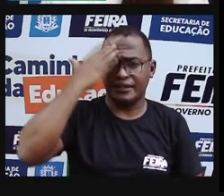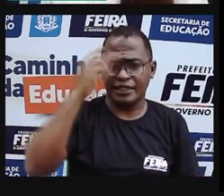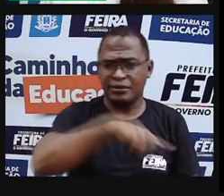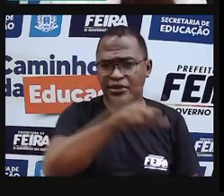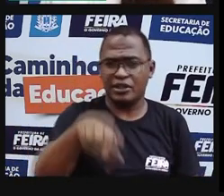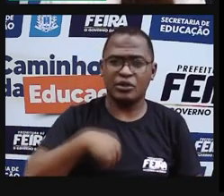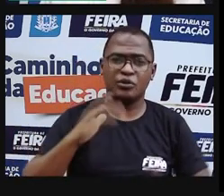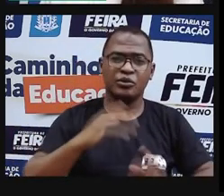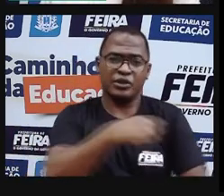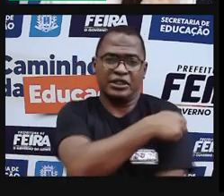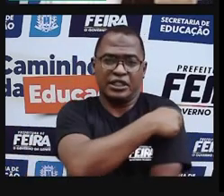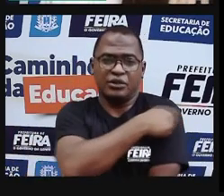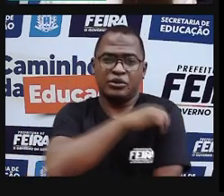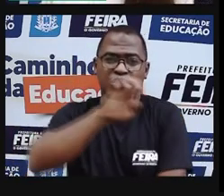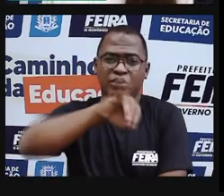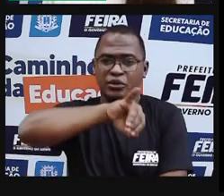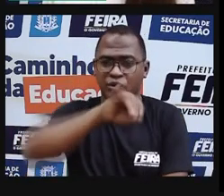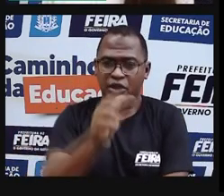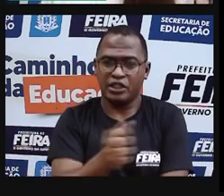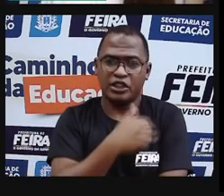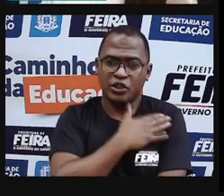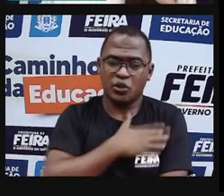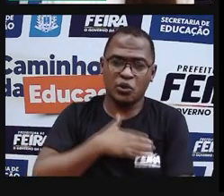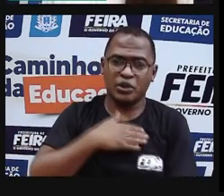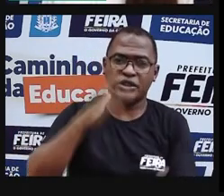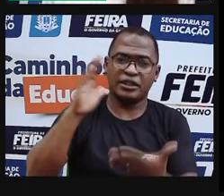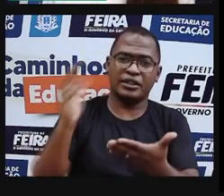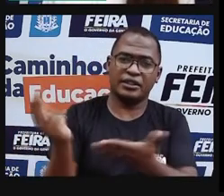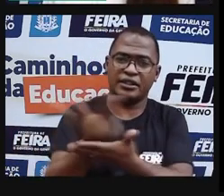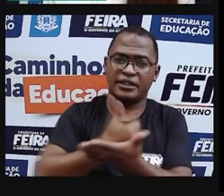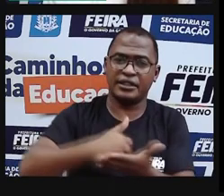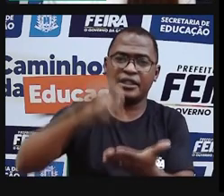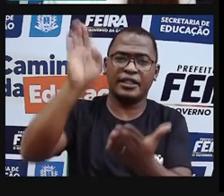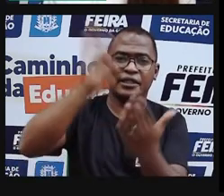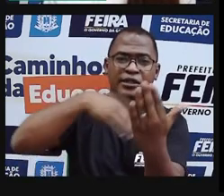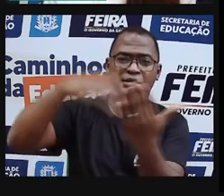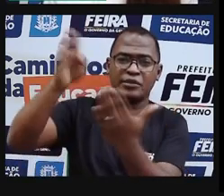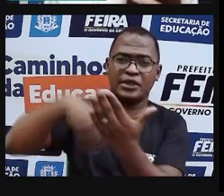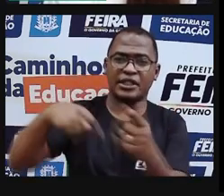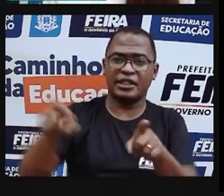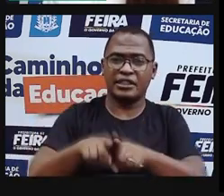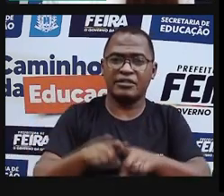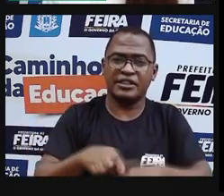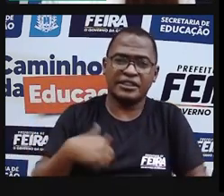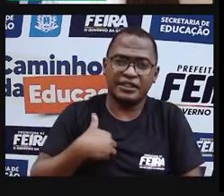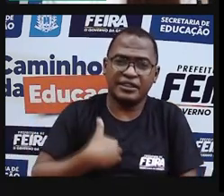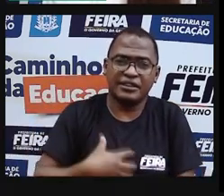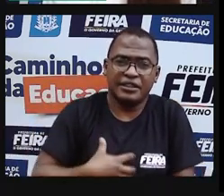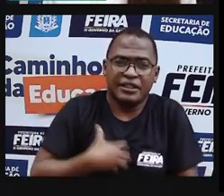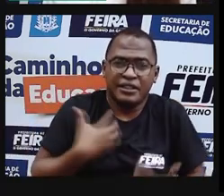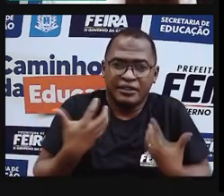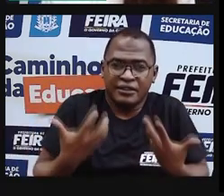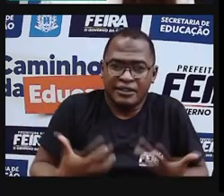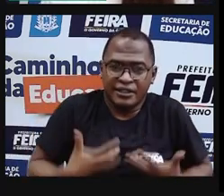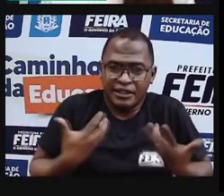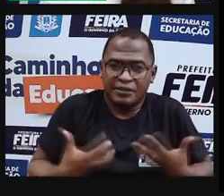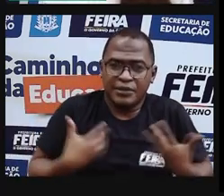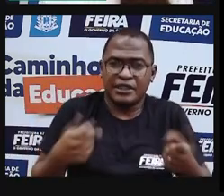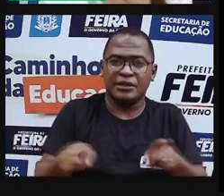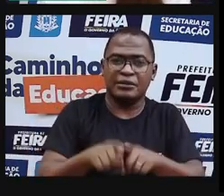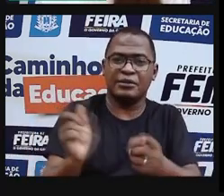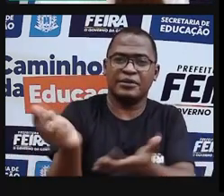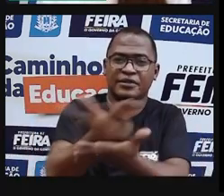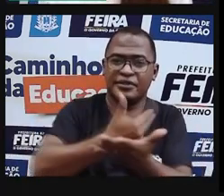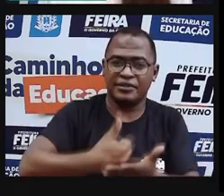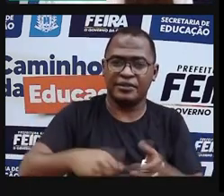de pintar. De repente, vocês se inspiram, né, nessa arte da estilografura e tentam fazer, né, os artesanatos